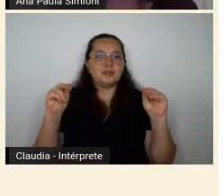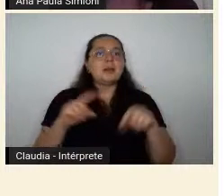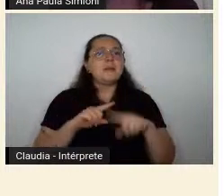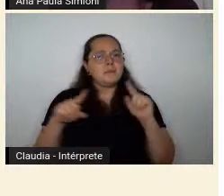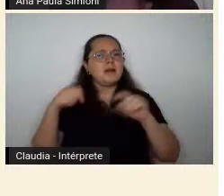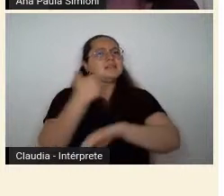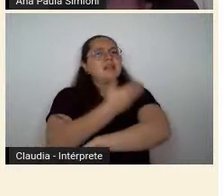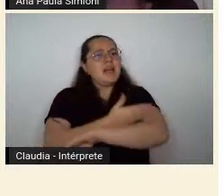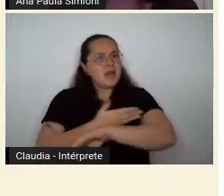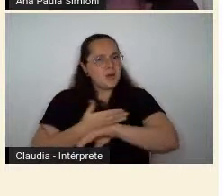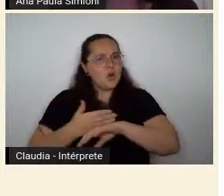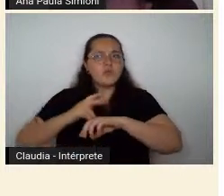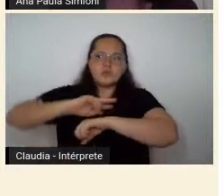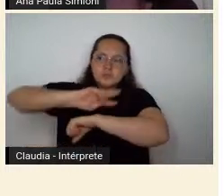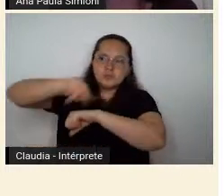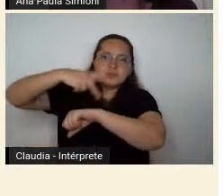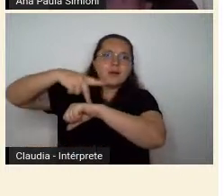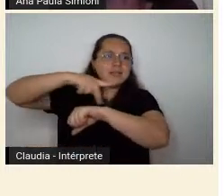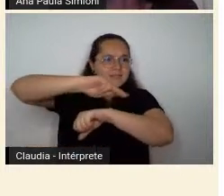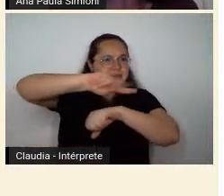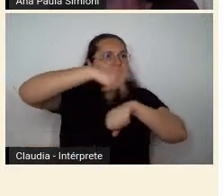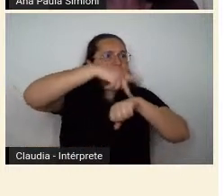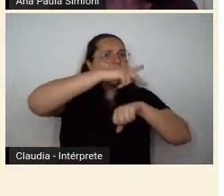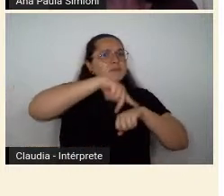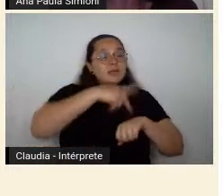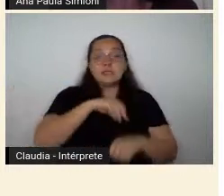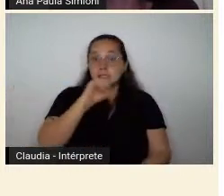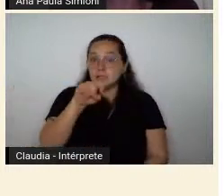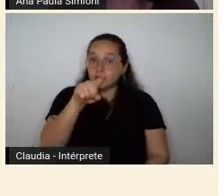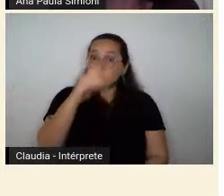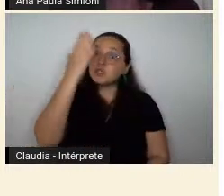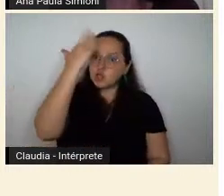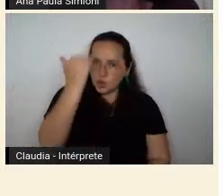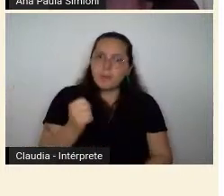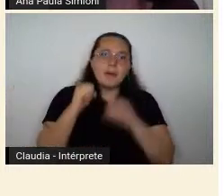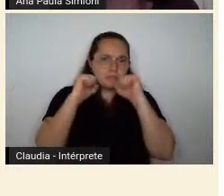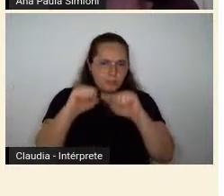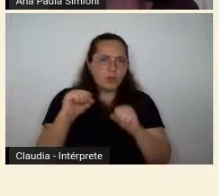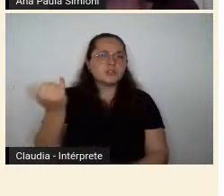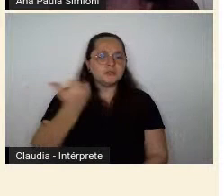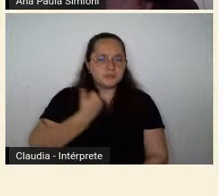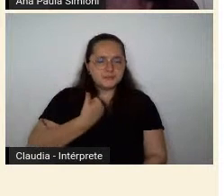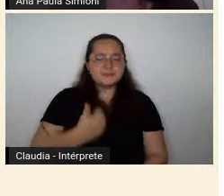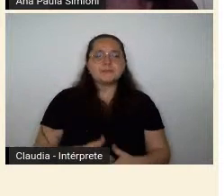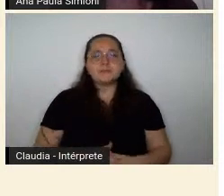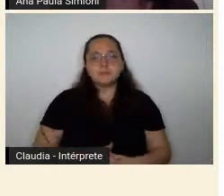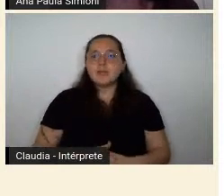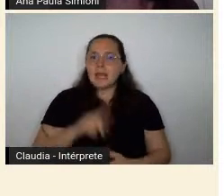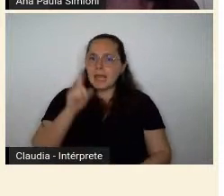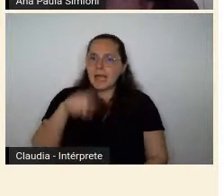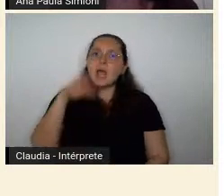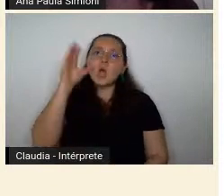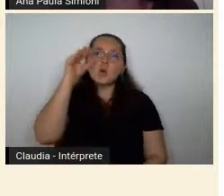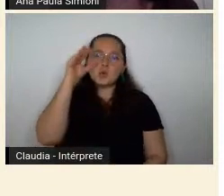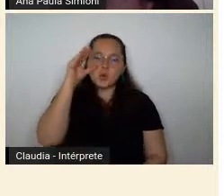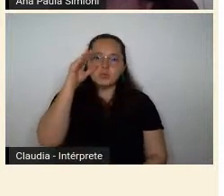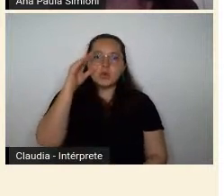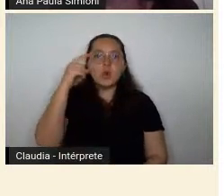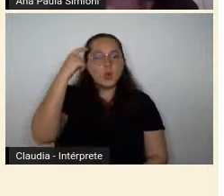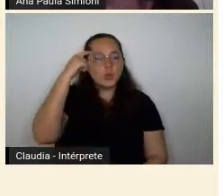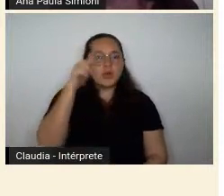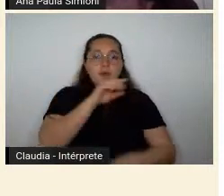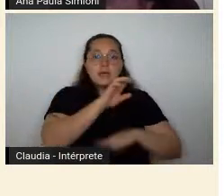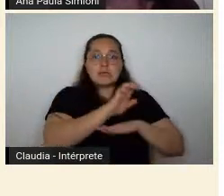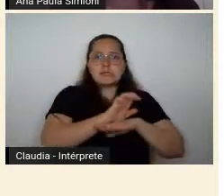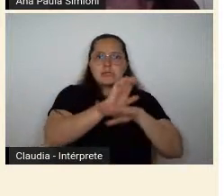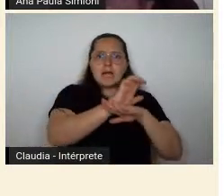até se alguém souber mais disso, né, enfim, é algo bastante curioso, assim, pensar que o Estado autoritário